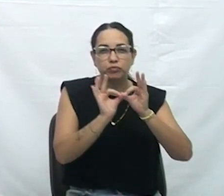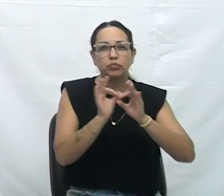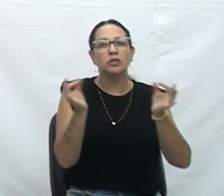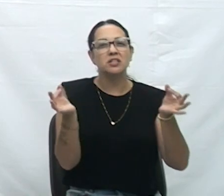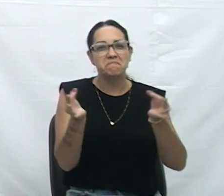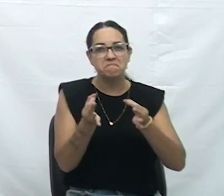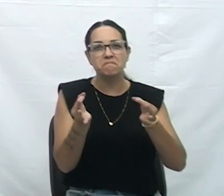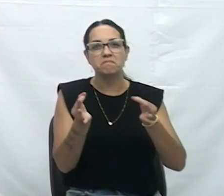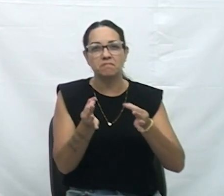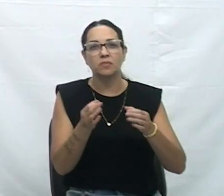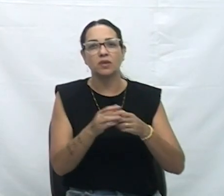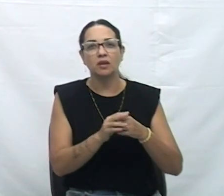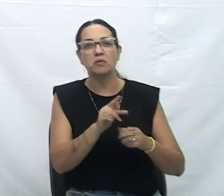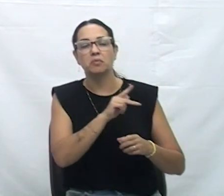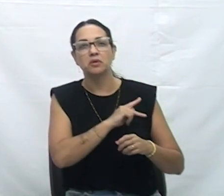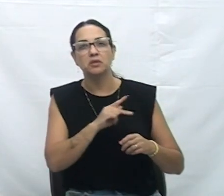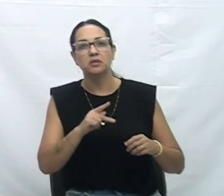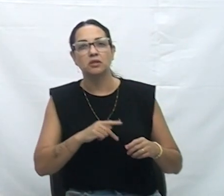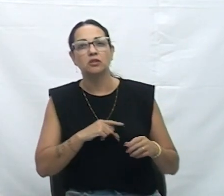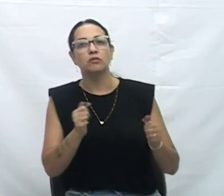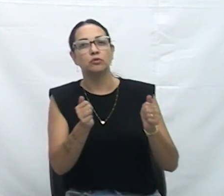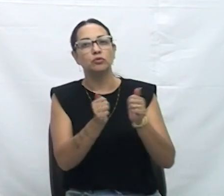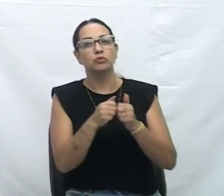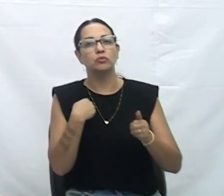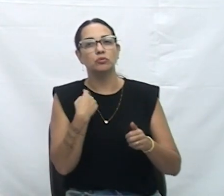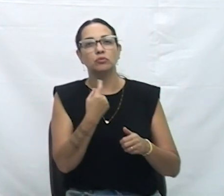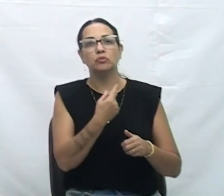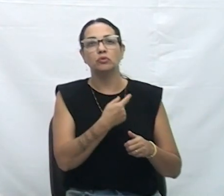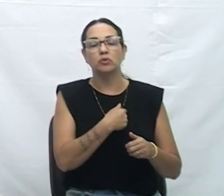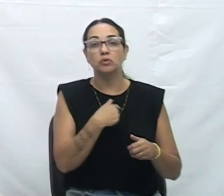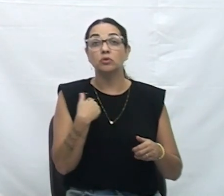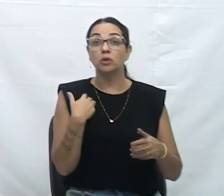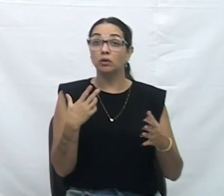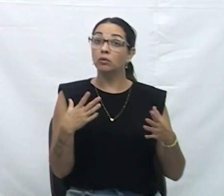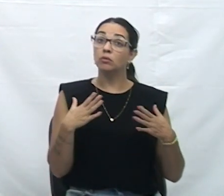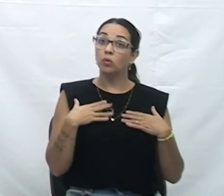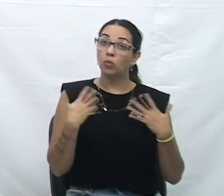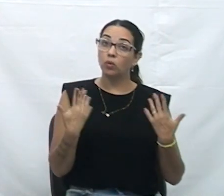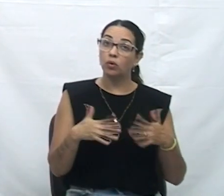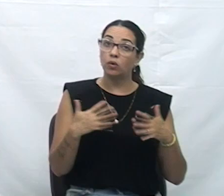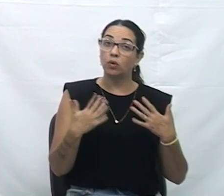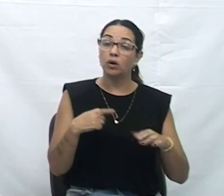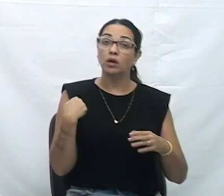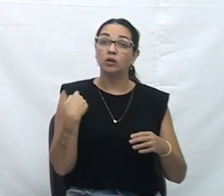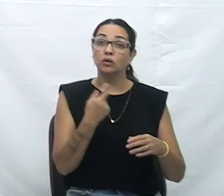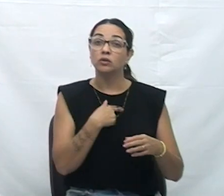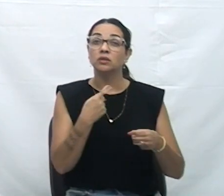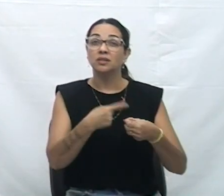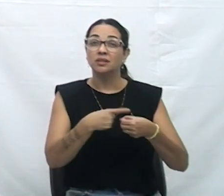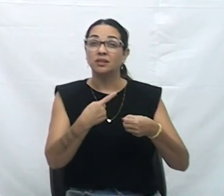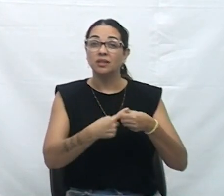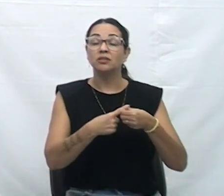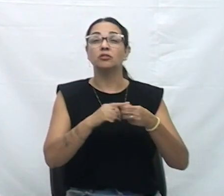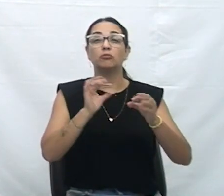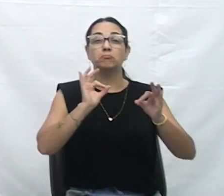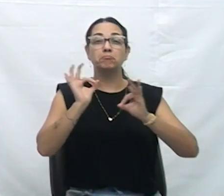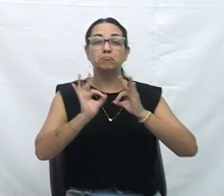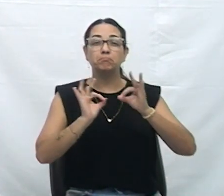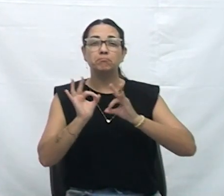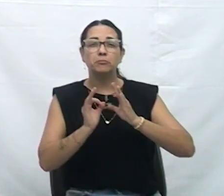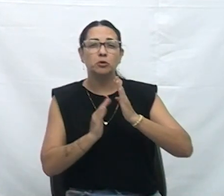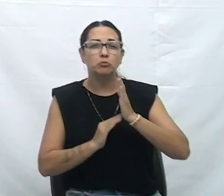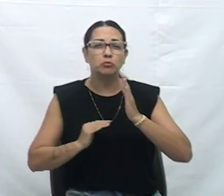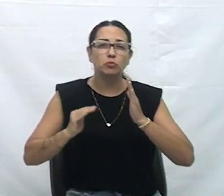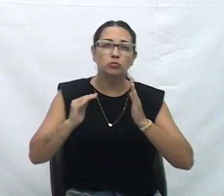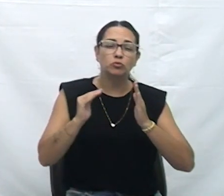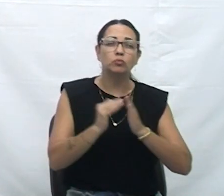conosco e, para nós, foi surpresa, que é a cidade que mais faz esse trabalho de regularização, de